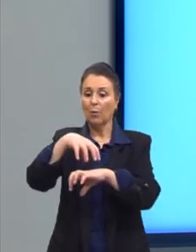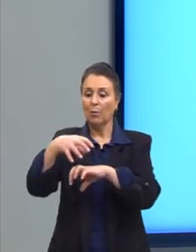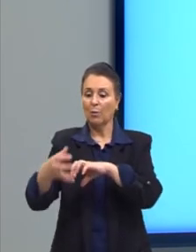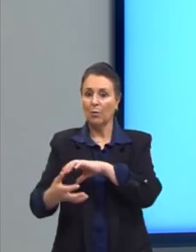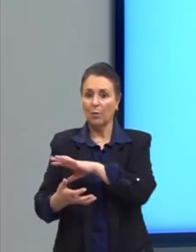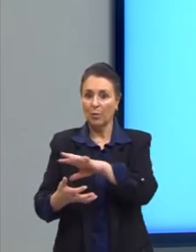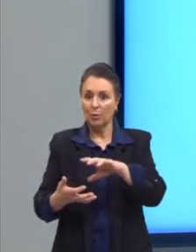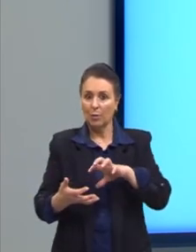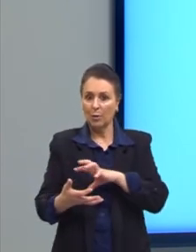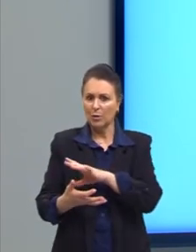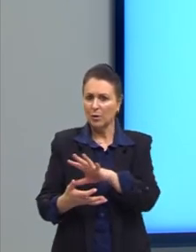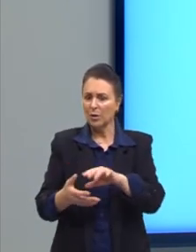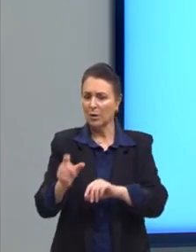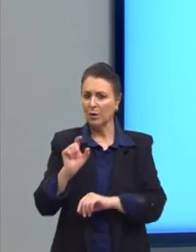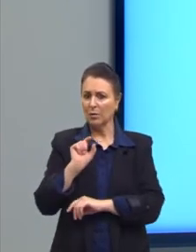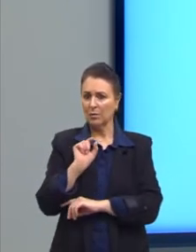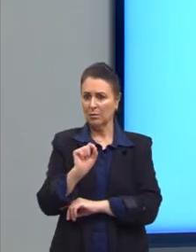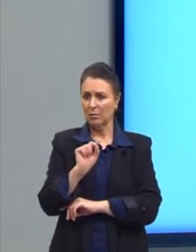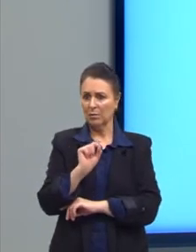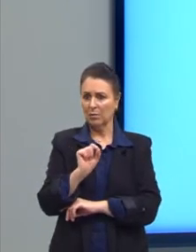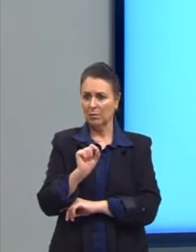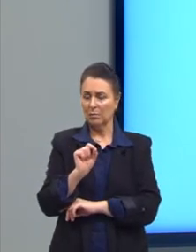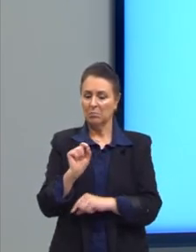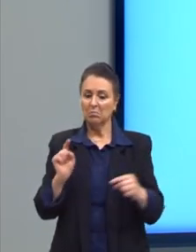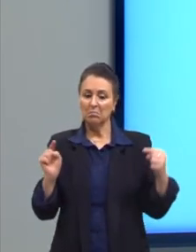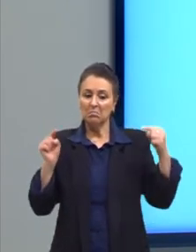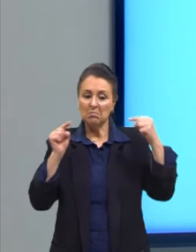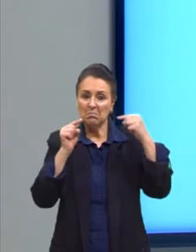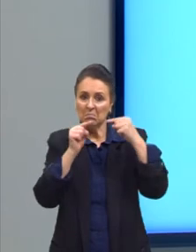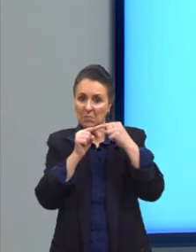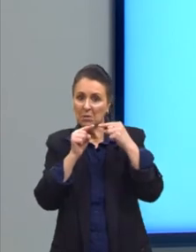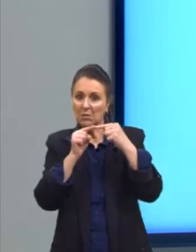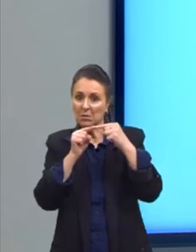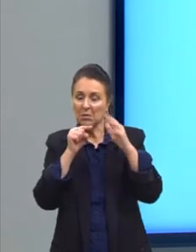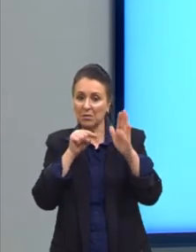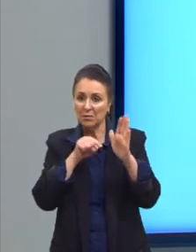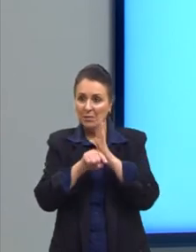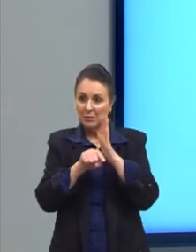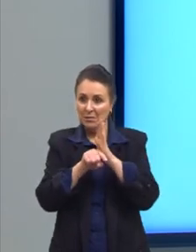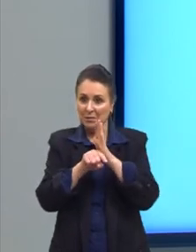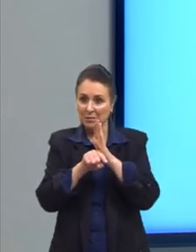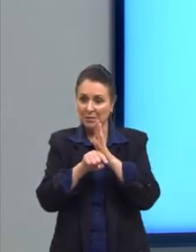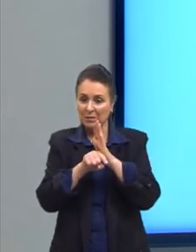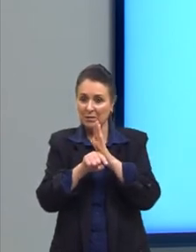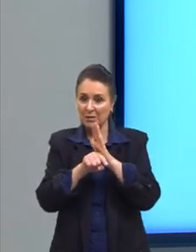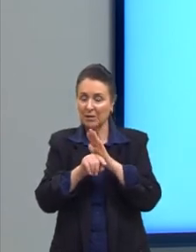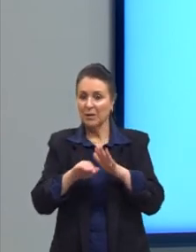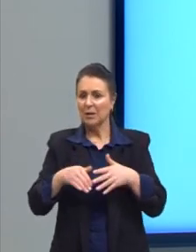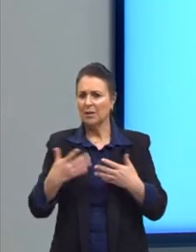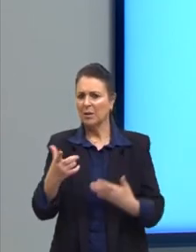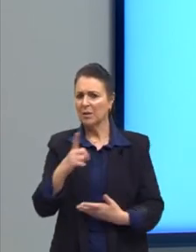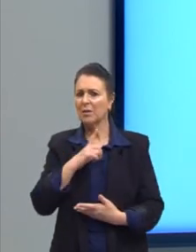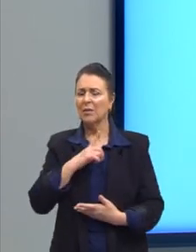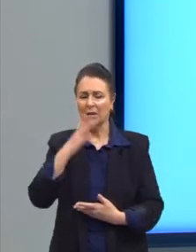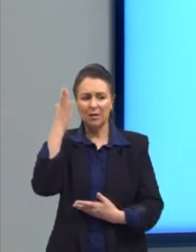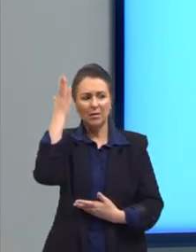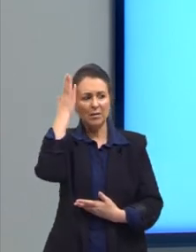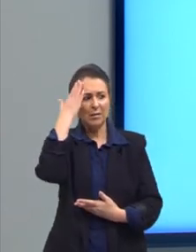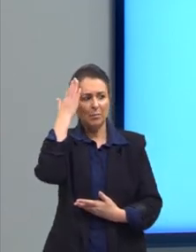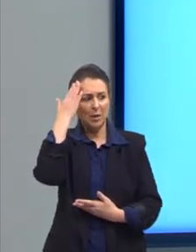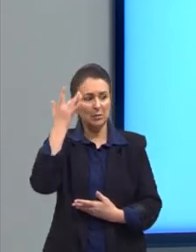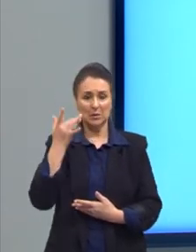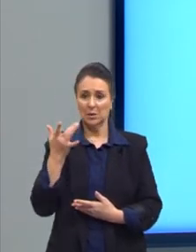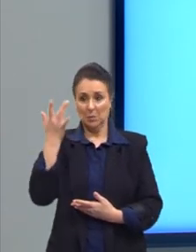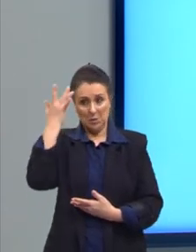D. É bem objetiva essa questão, né? Então, tem que saber. Se não